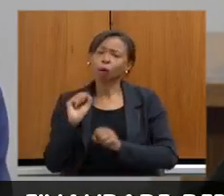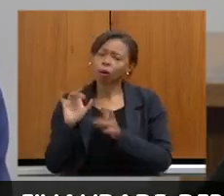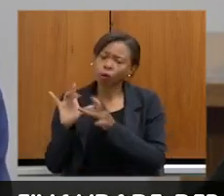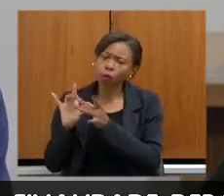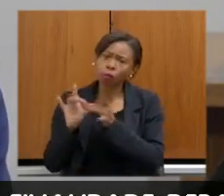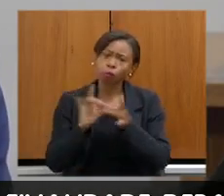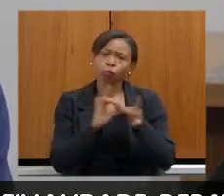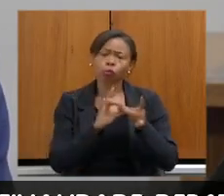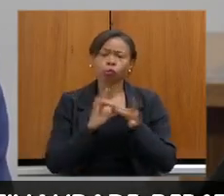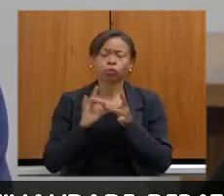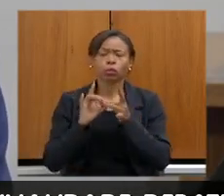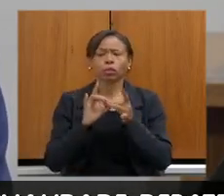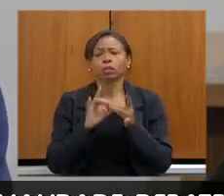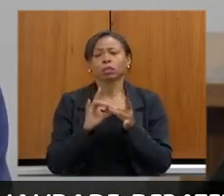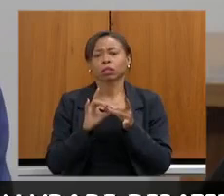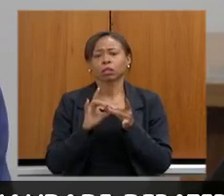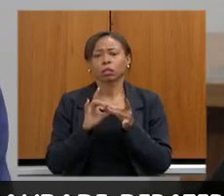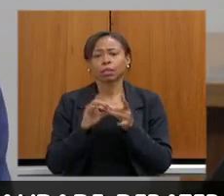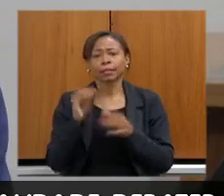evolução